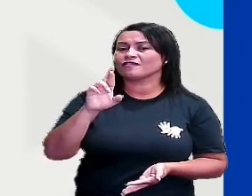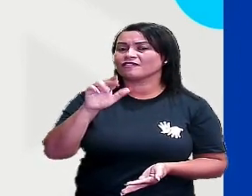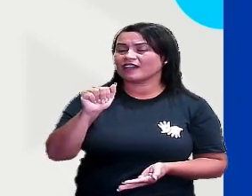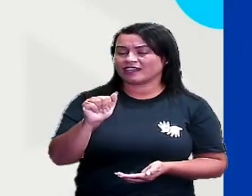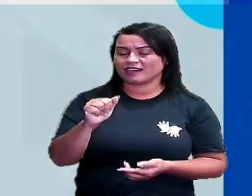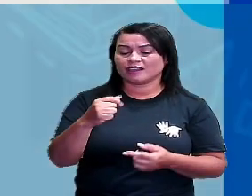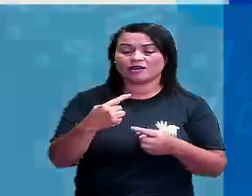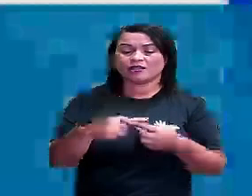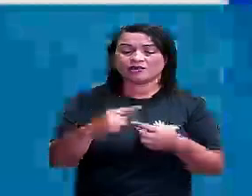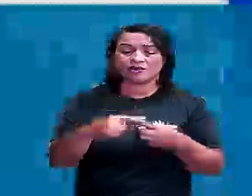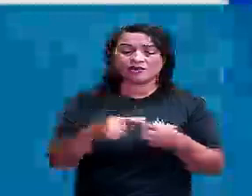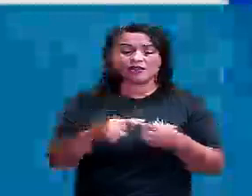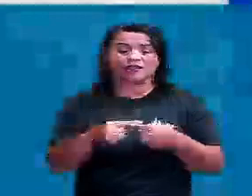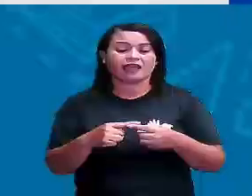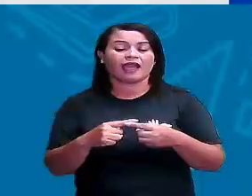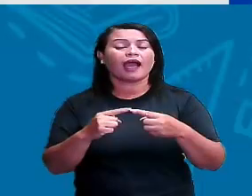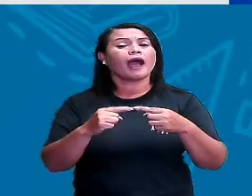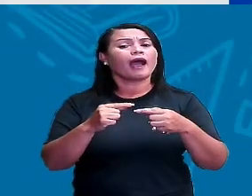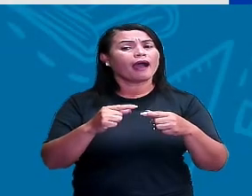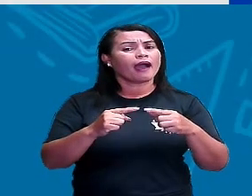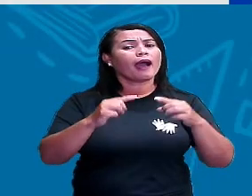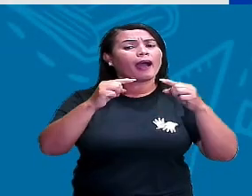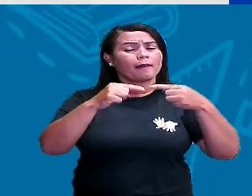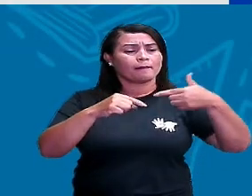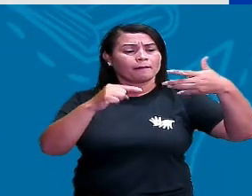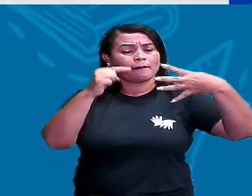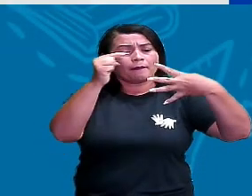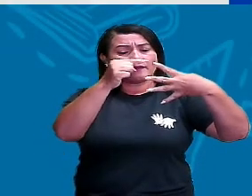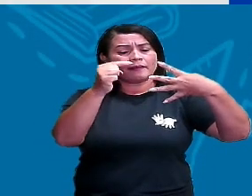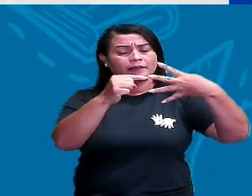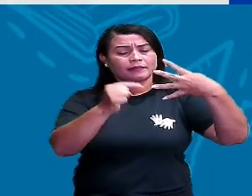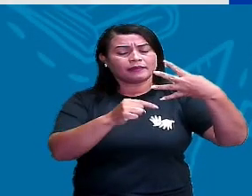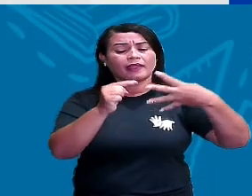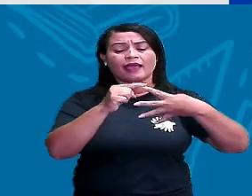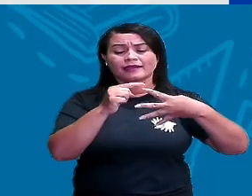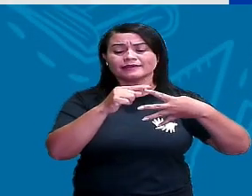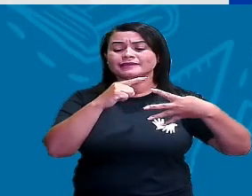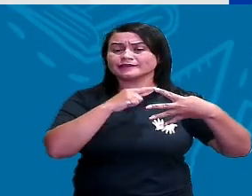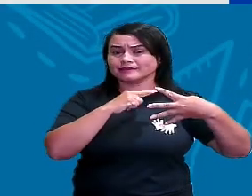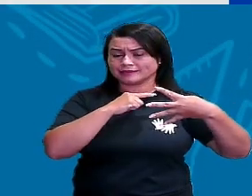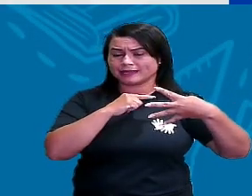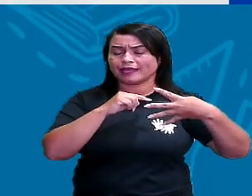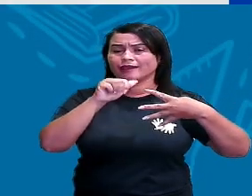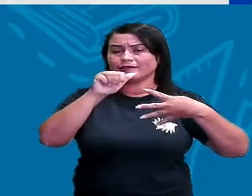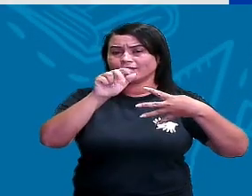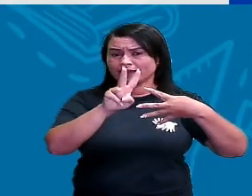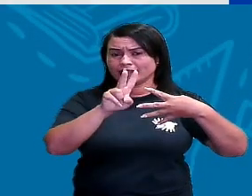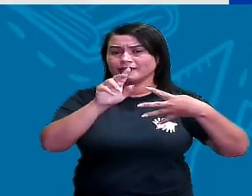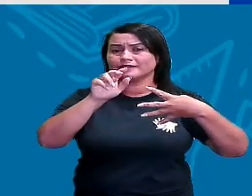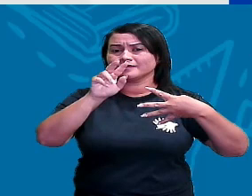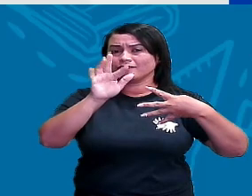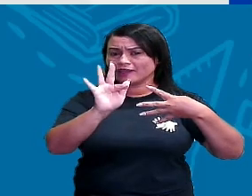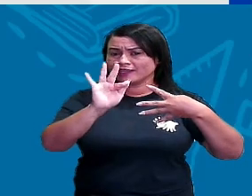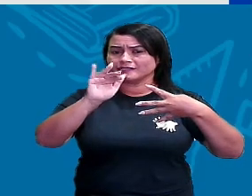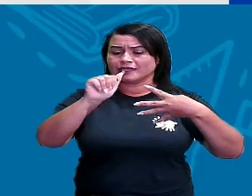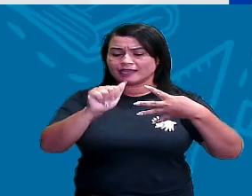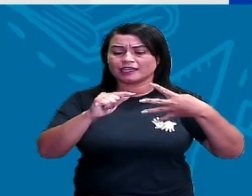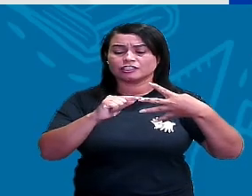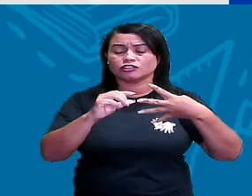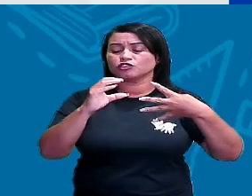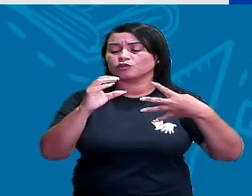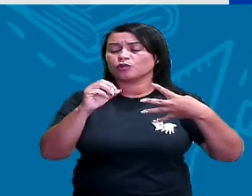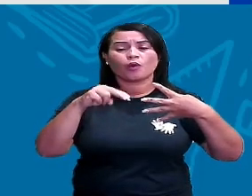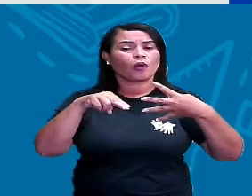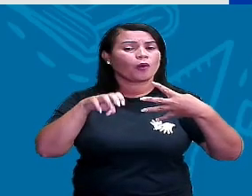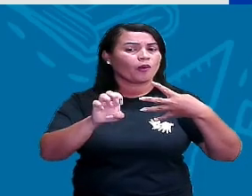tem vértice, né? A pirâmide, ela tem face e a pirâmide tem aresta. O cone não tem aresta,